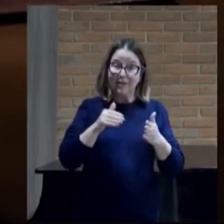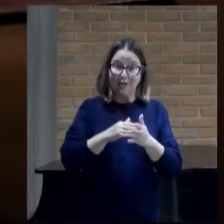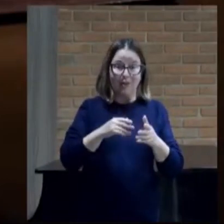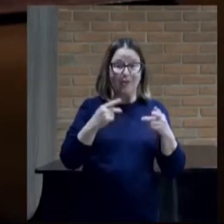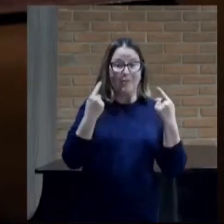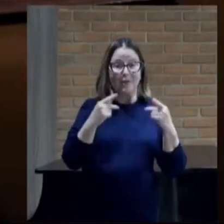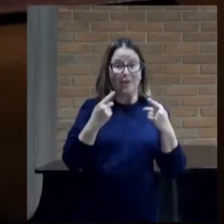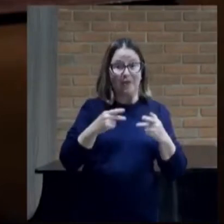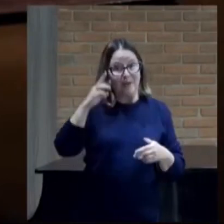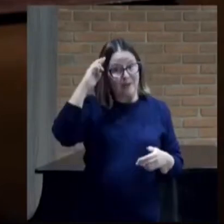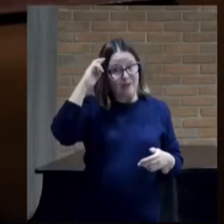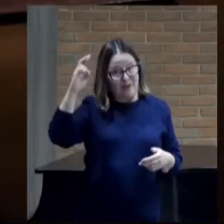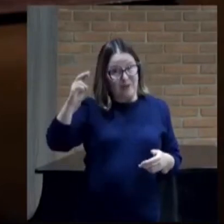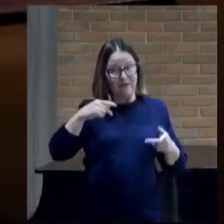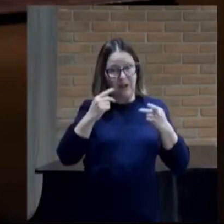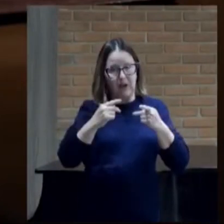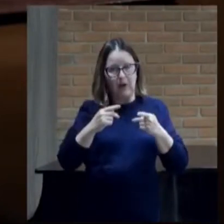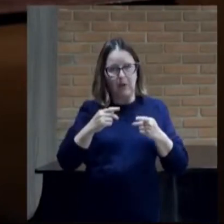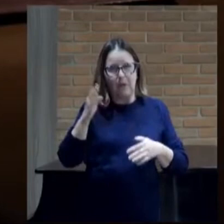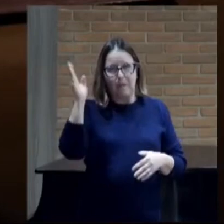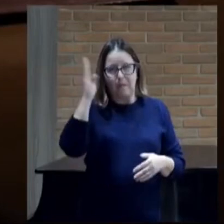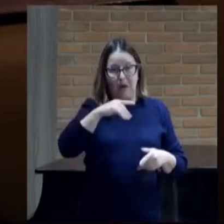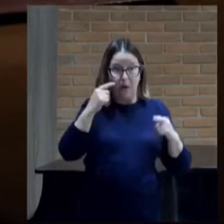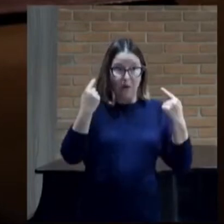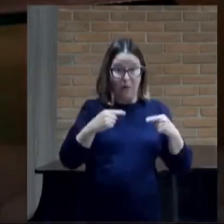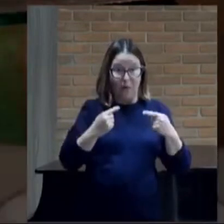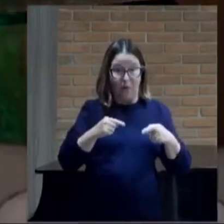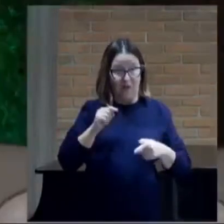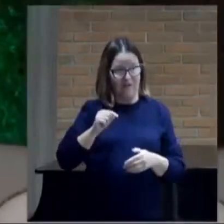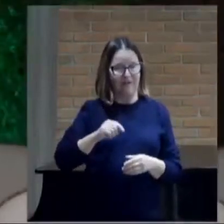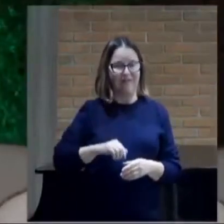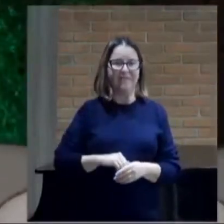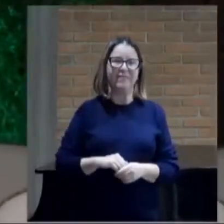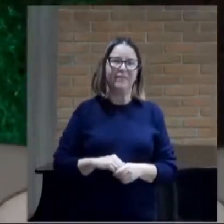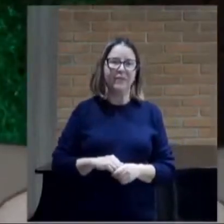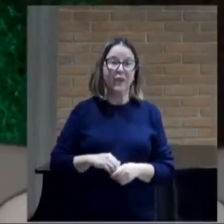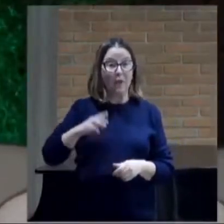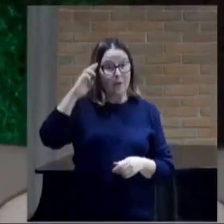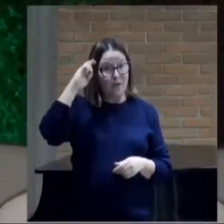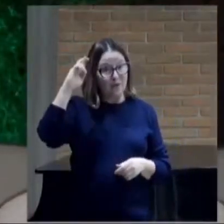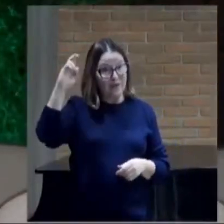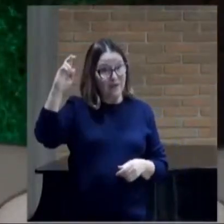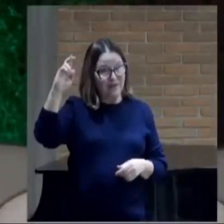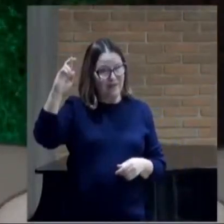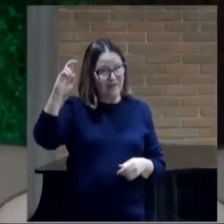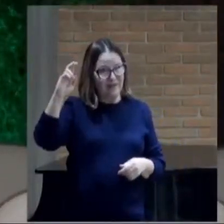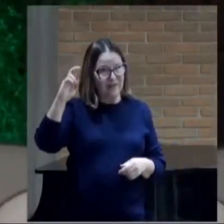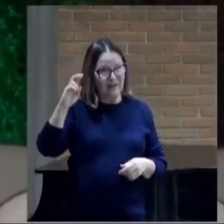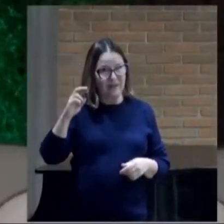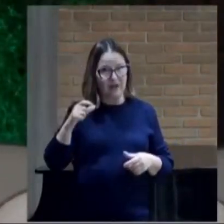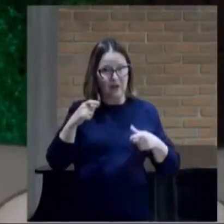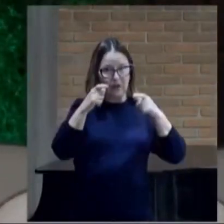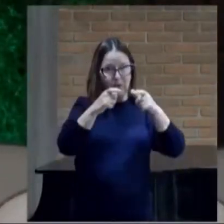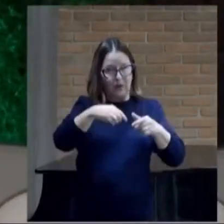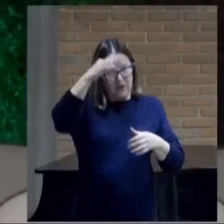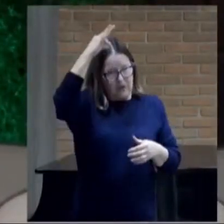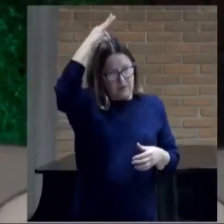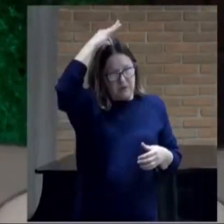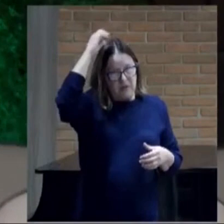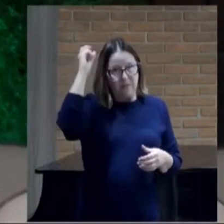senhor falou o que é mal contra ti o senhor pôs um espírito